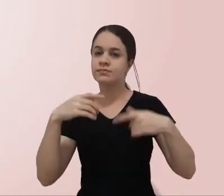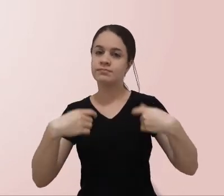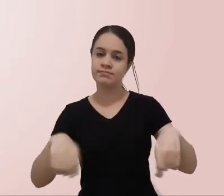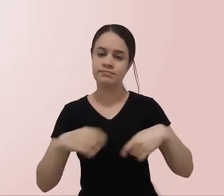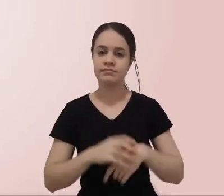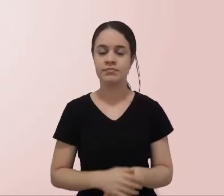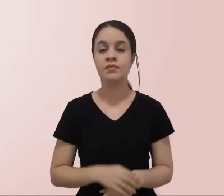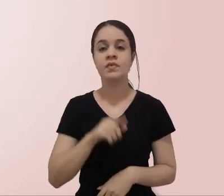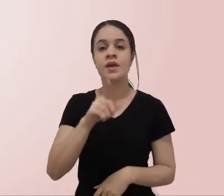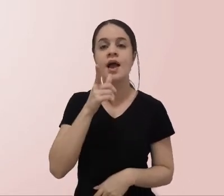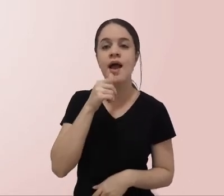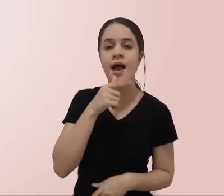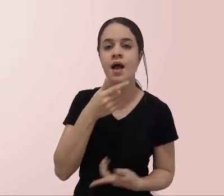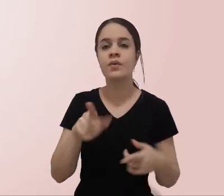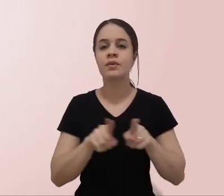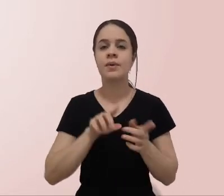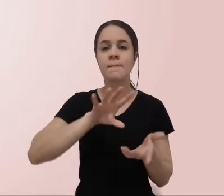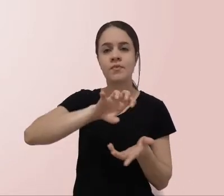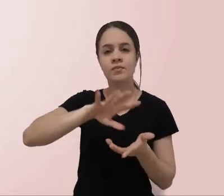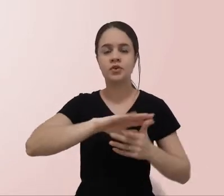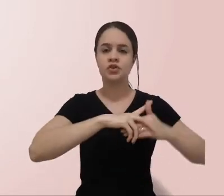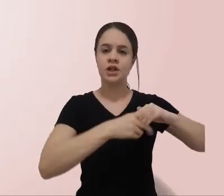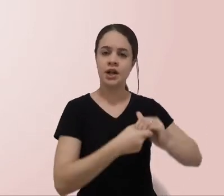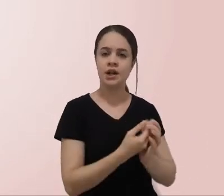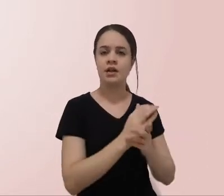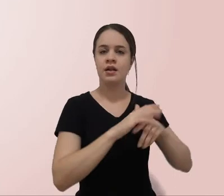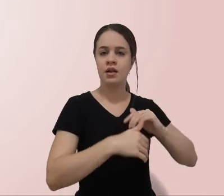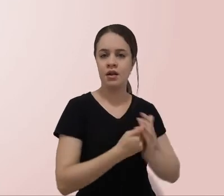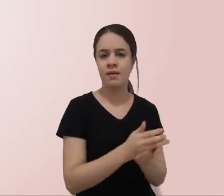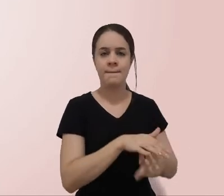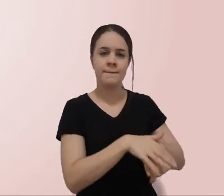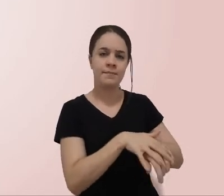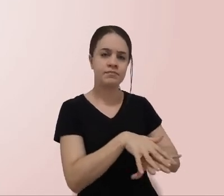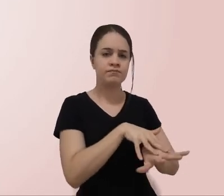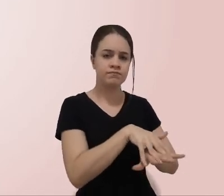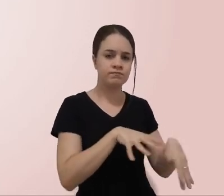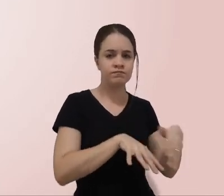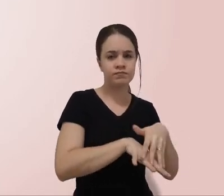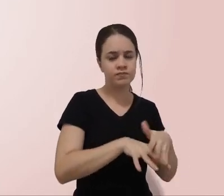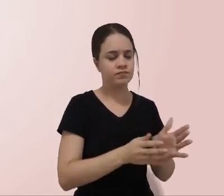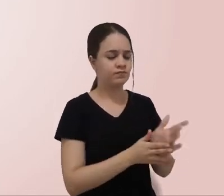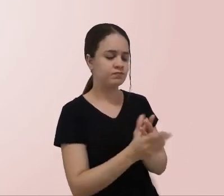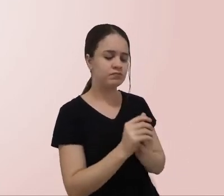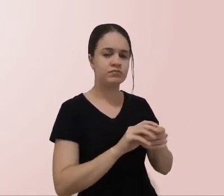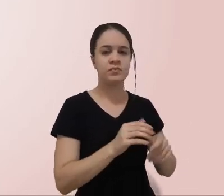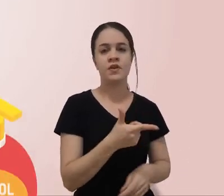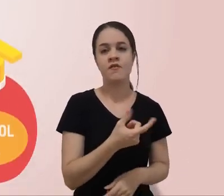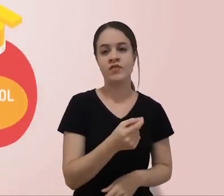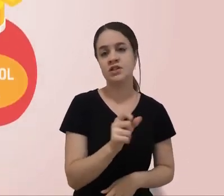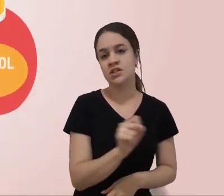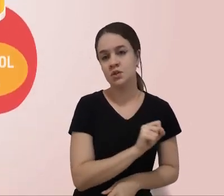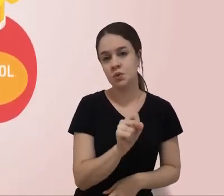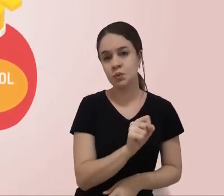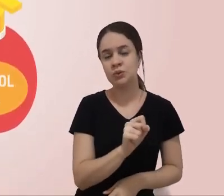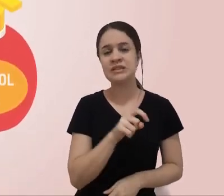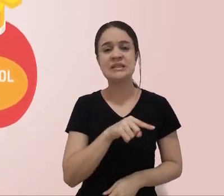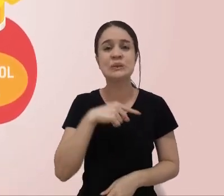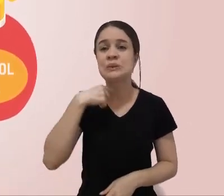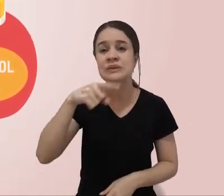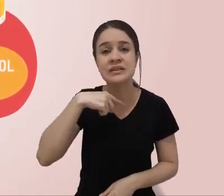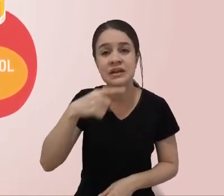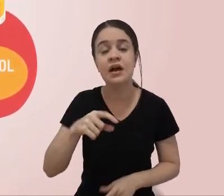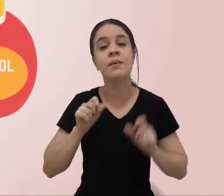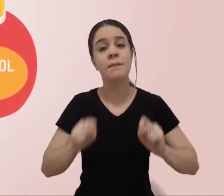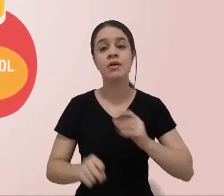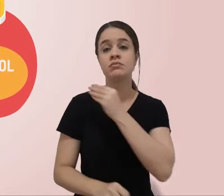e sabão por pelo menos 20 segundos. Caso não tenha como lavar as mãos, higienize-as com álcool em gel